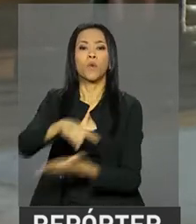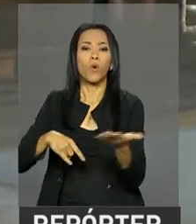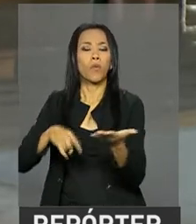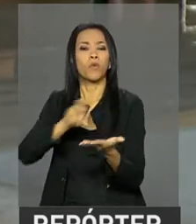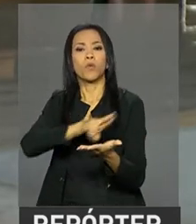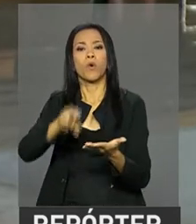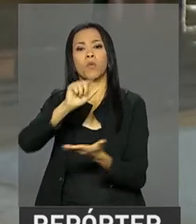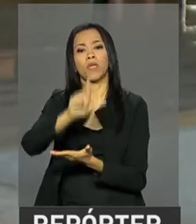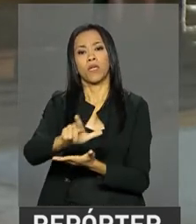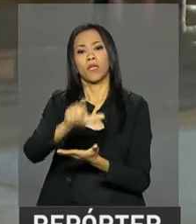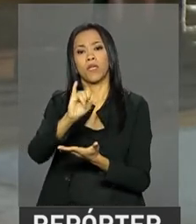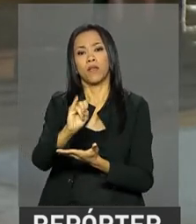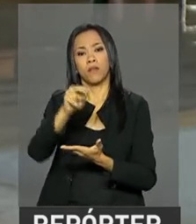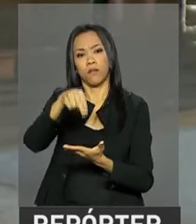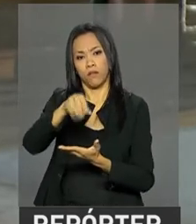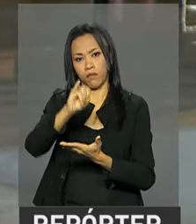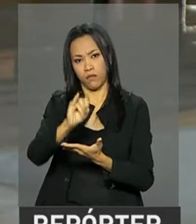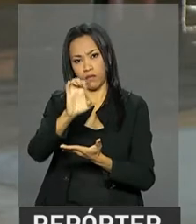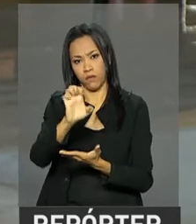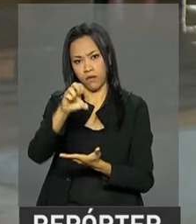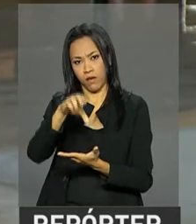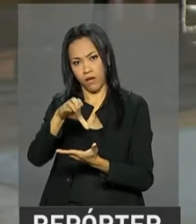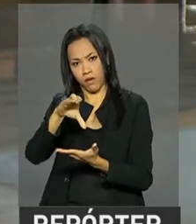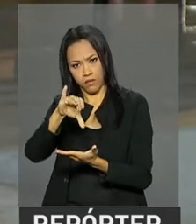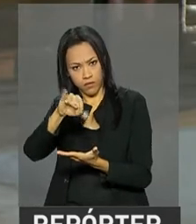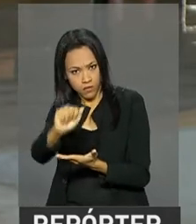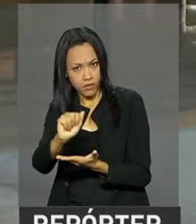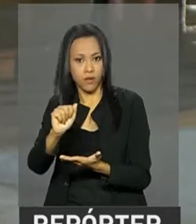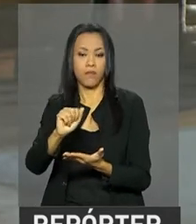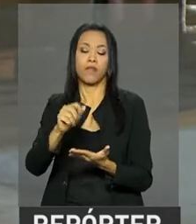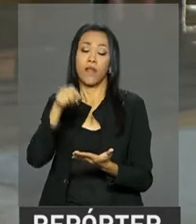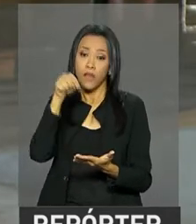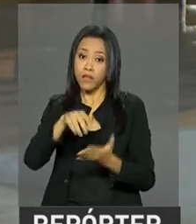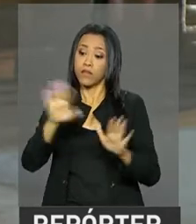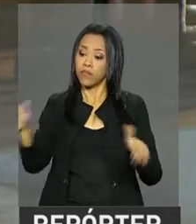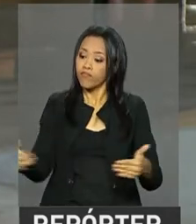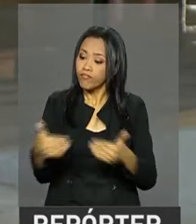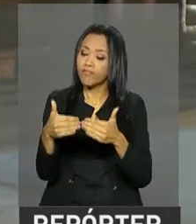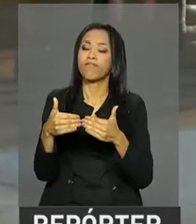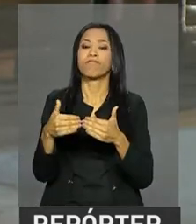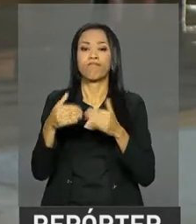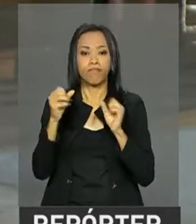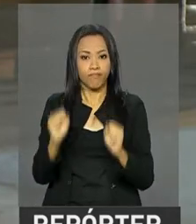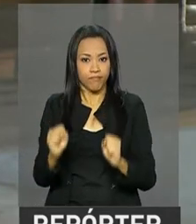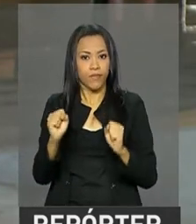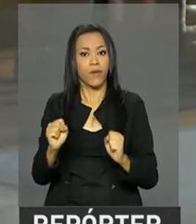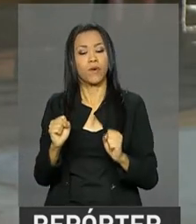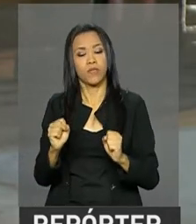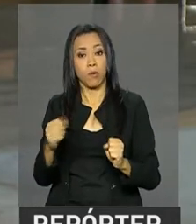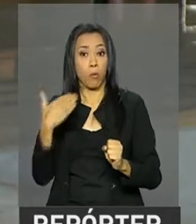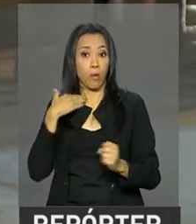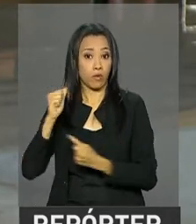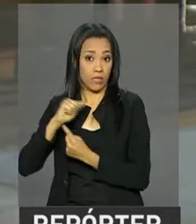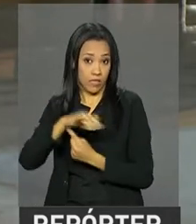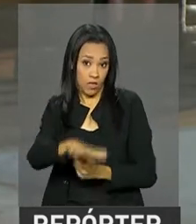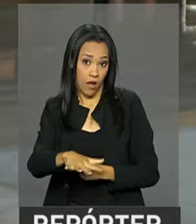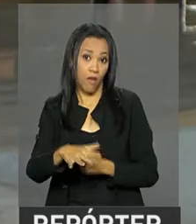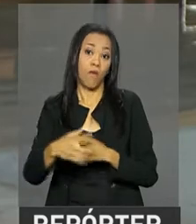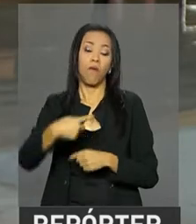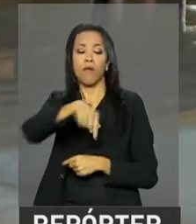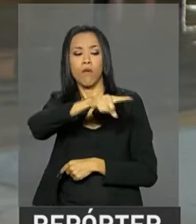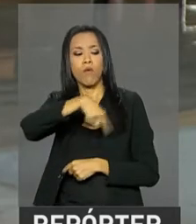nos processos administrativos conduzidos pelo Banco Central. Esses acordos poderão ser firmados pelo Banco Central com